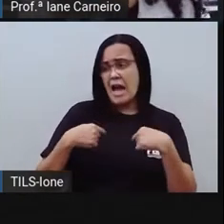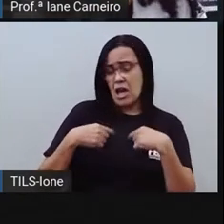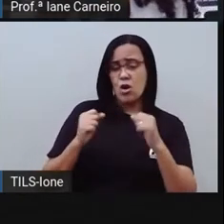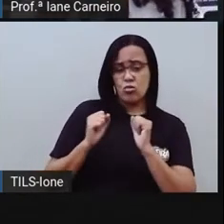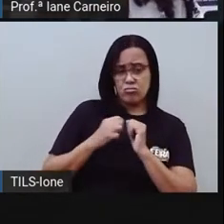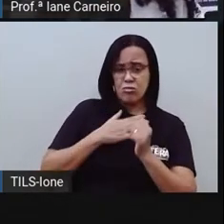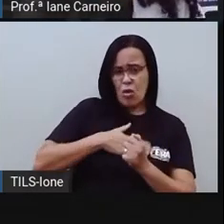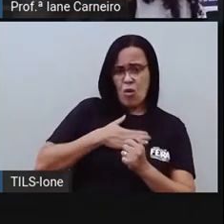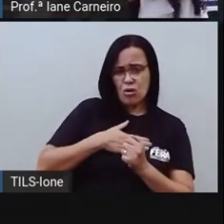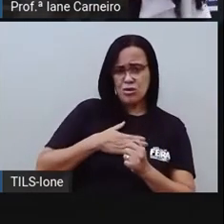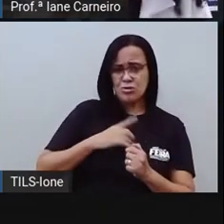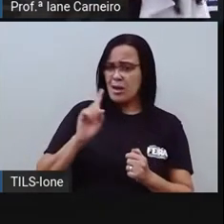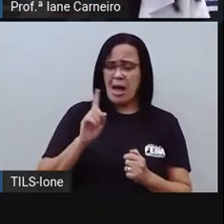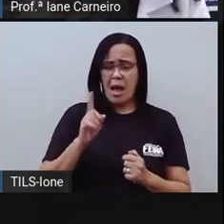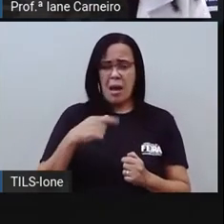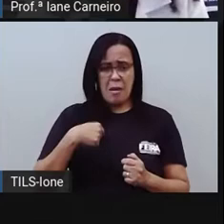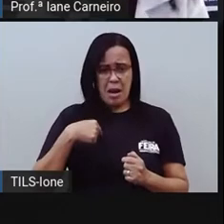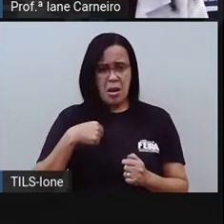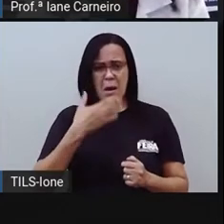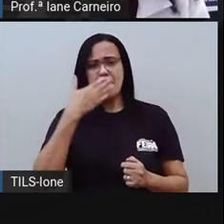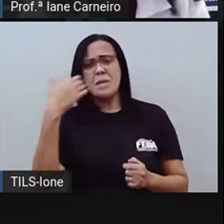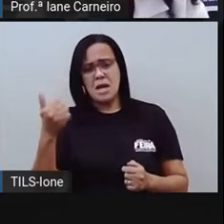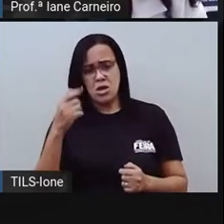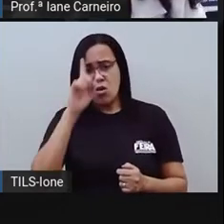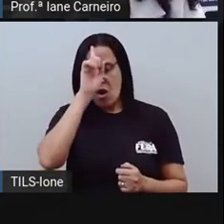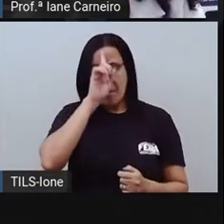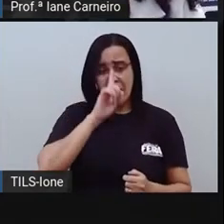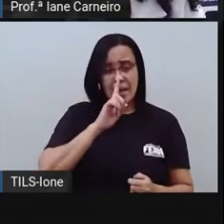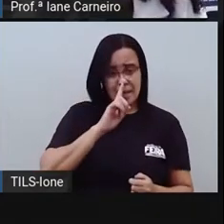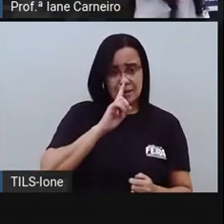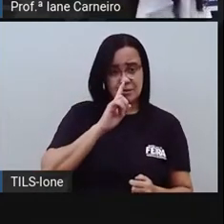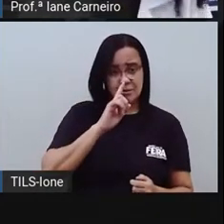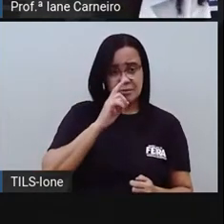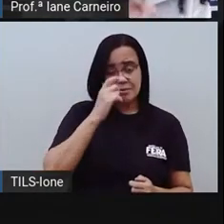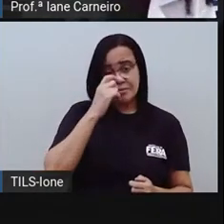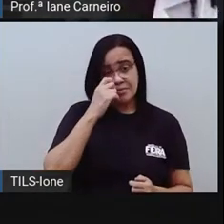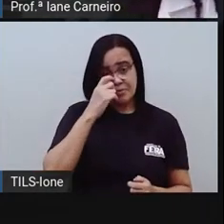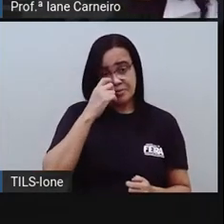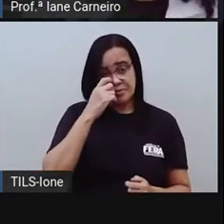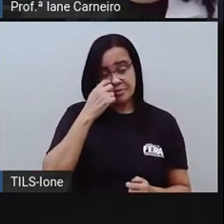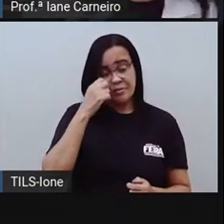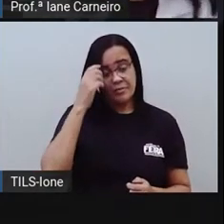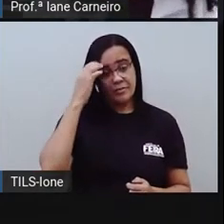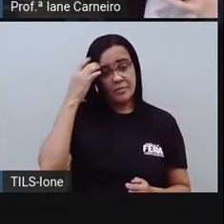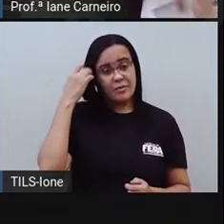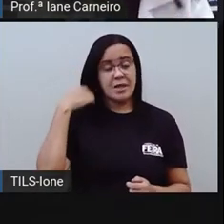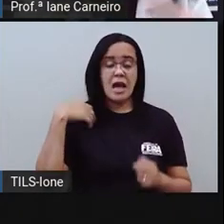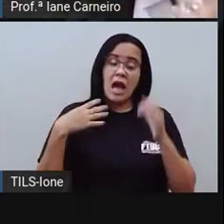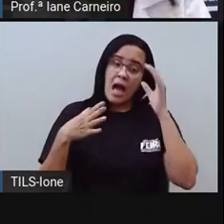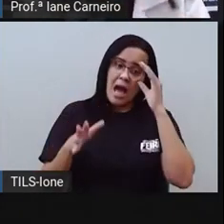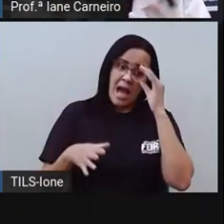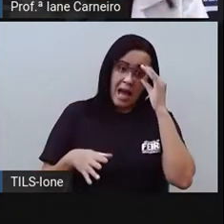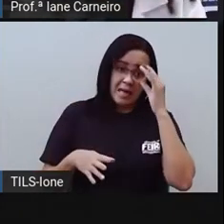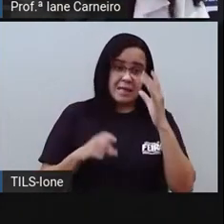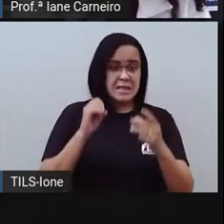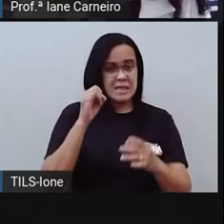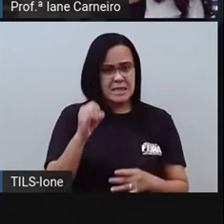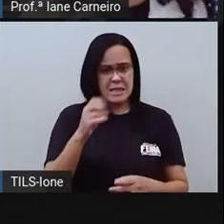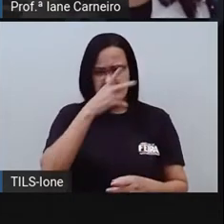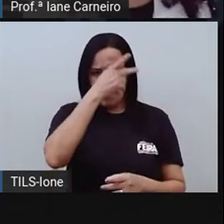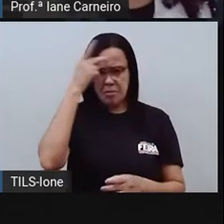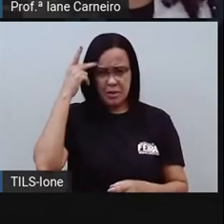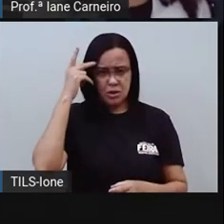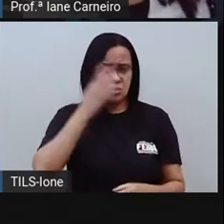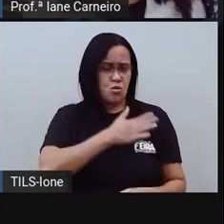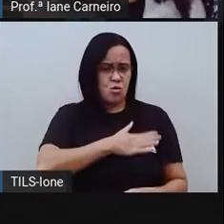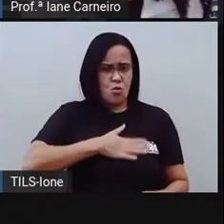prefiro amarelo. E aí? Será que quem preferir amarelo vai ficar chateado ou vai obrigar todo mundo a gostar da cor que